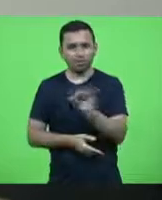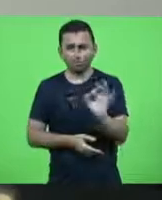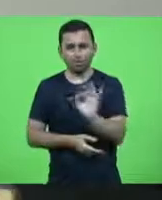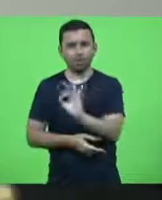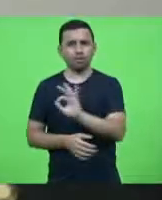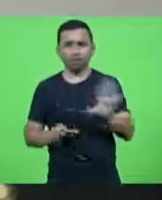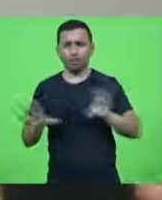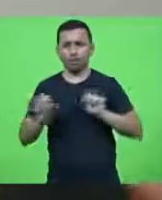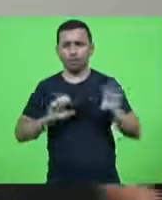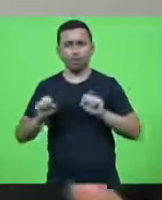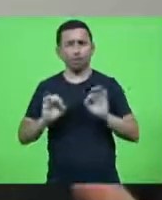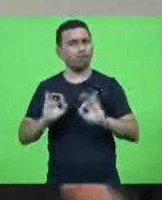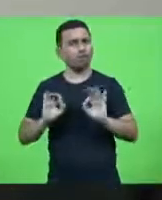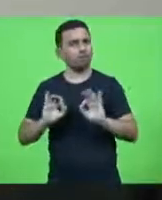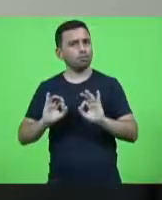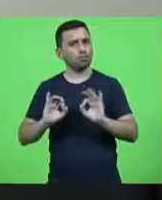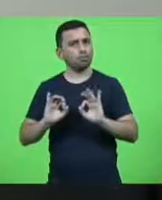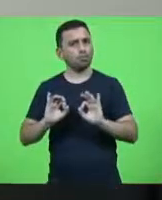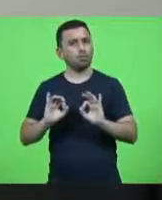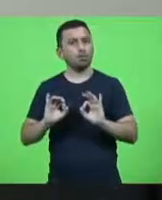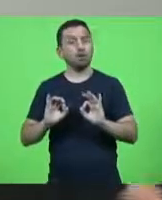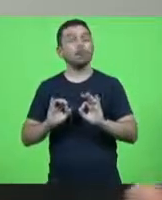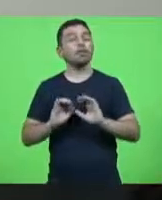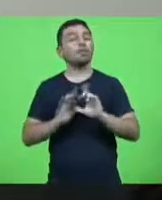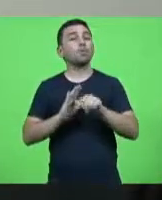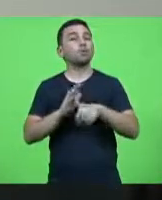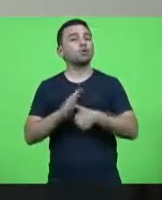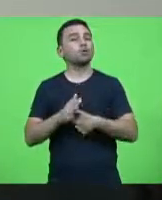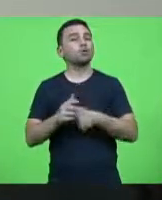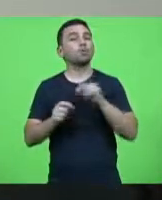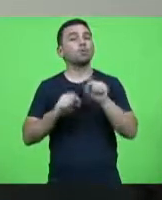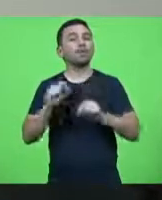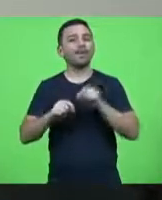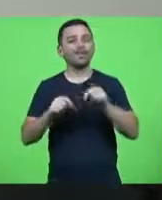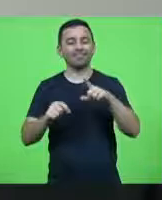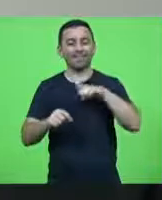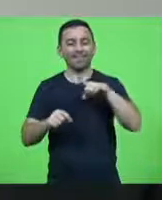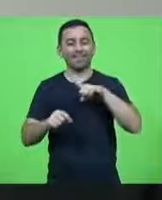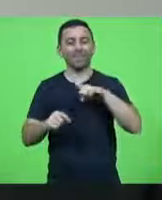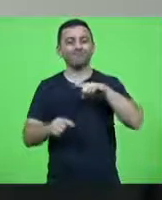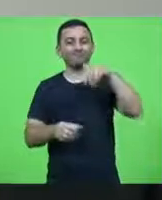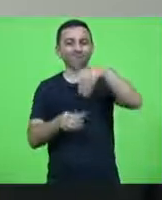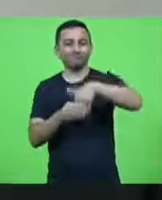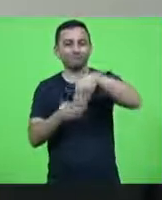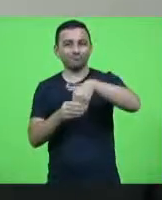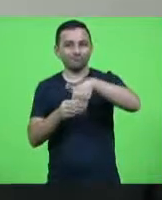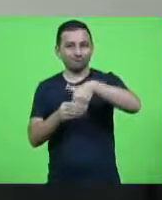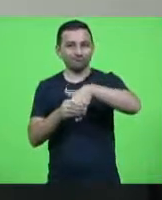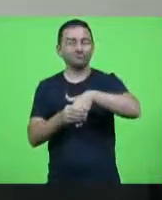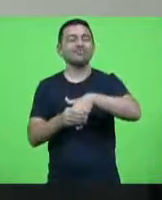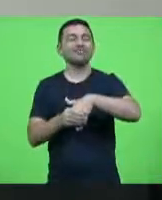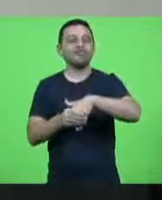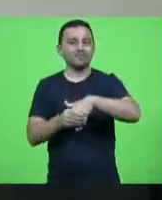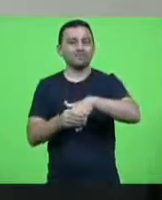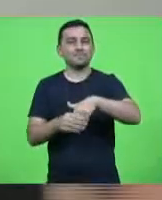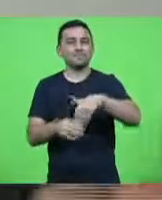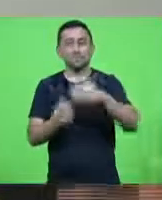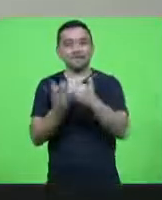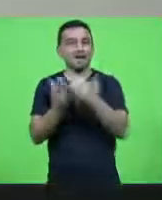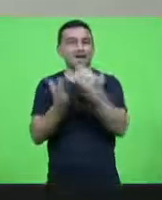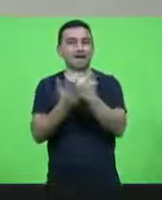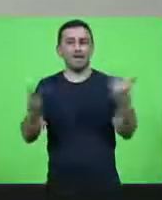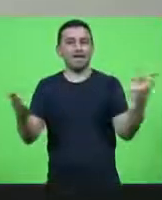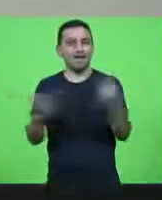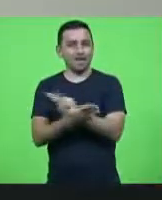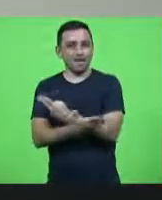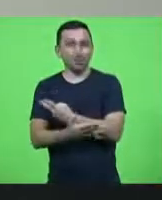as contaminações vieram quando pós eleição que foi o maior erro que nós tivemos isso